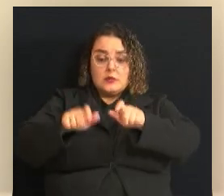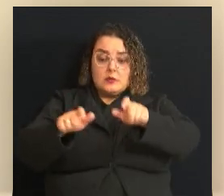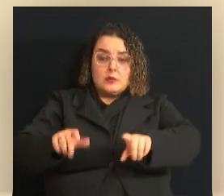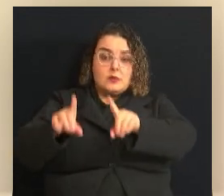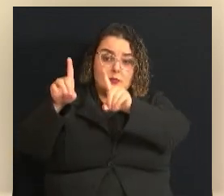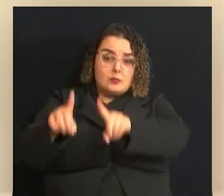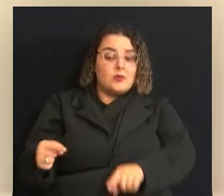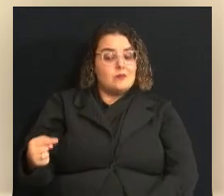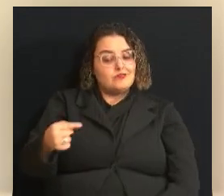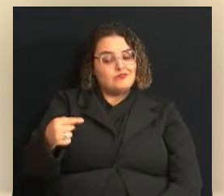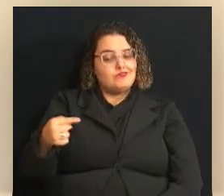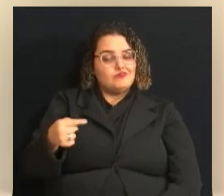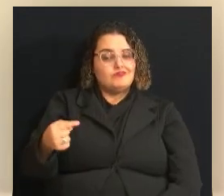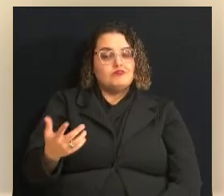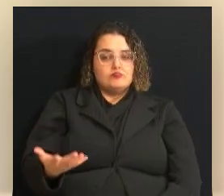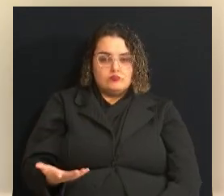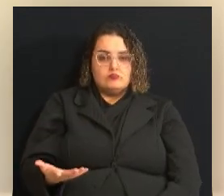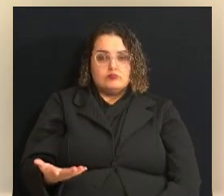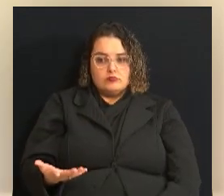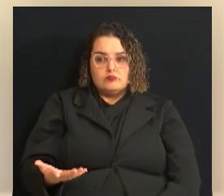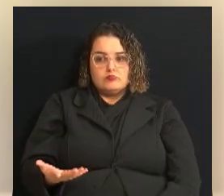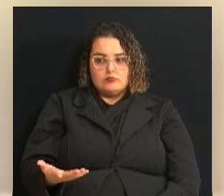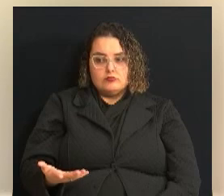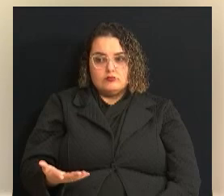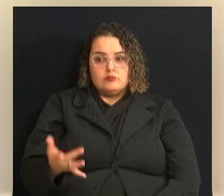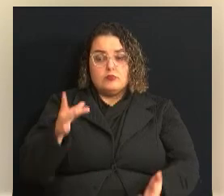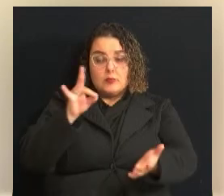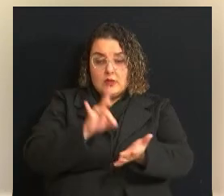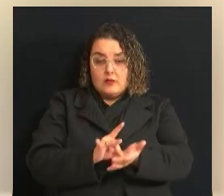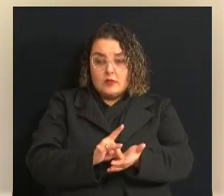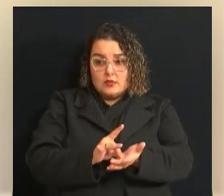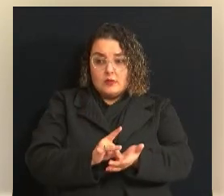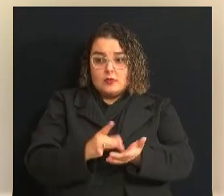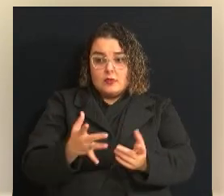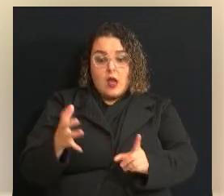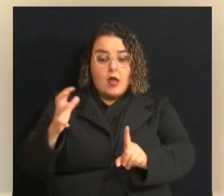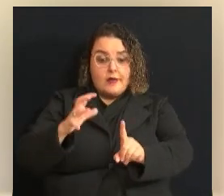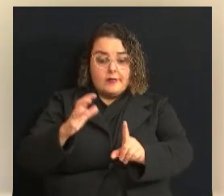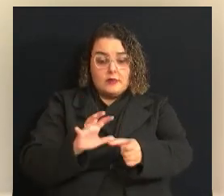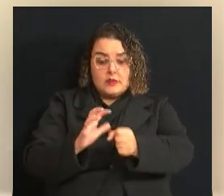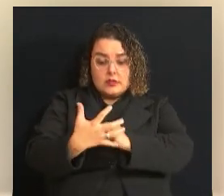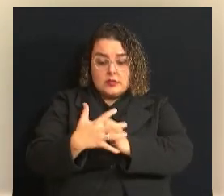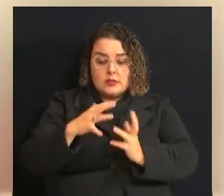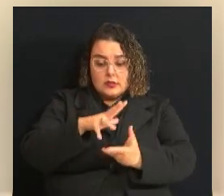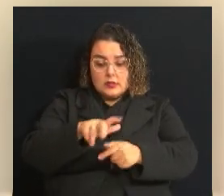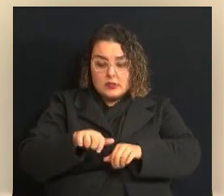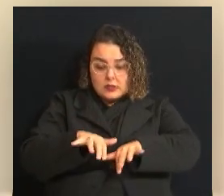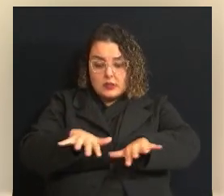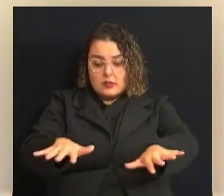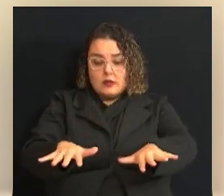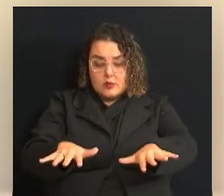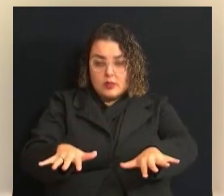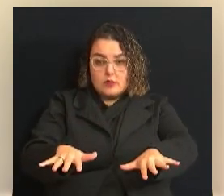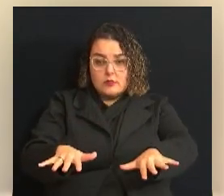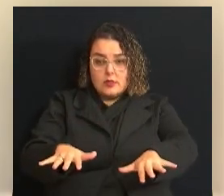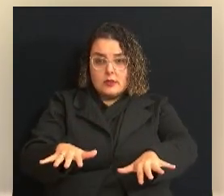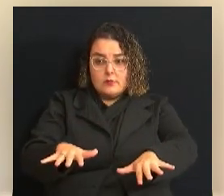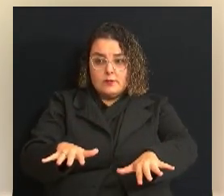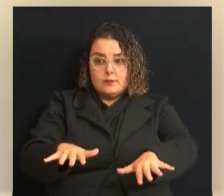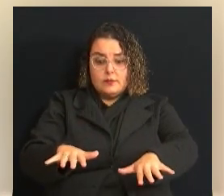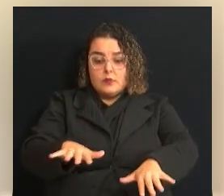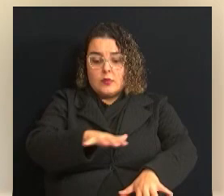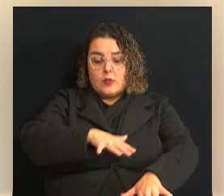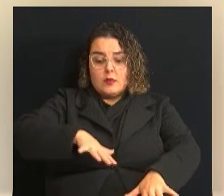Então, quer dizer, na verdade, o impacto da pandemia, ele, sobre o emprego formal, ele